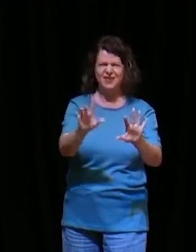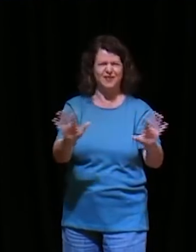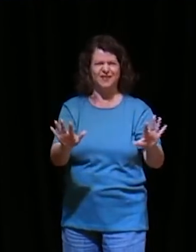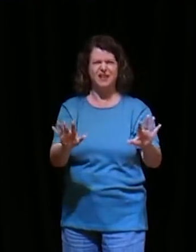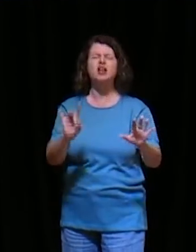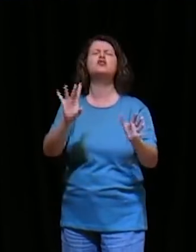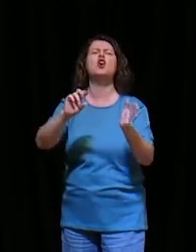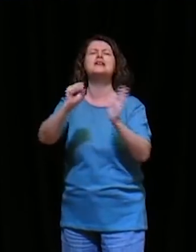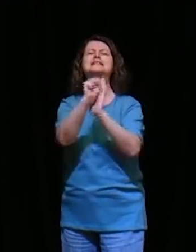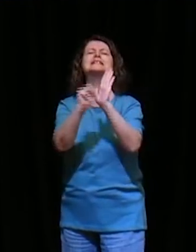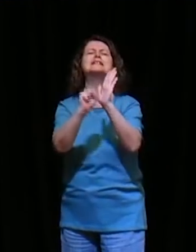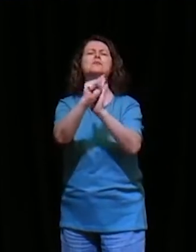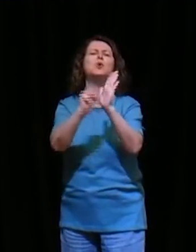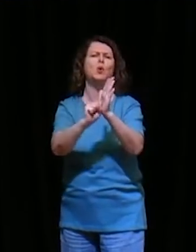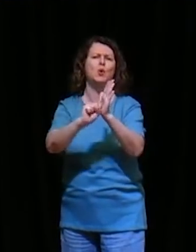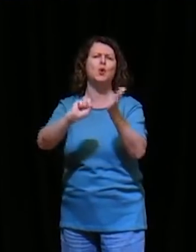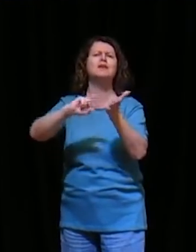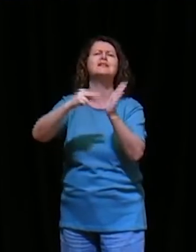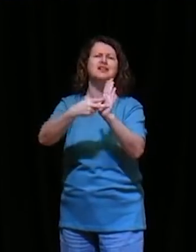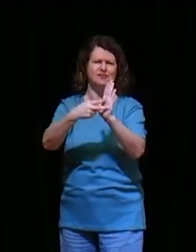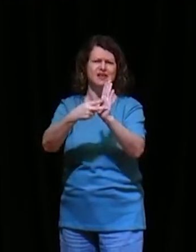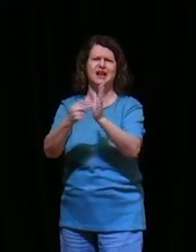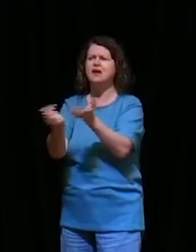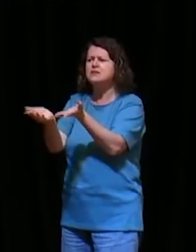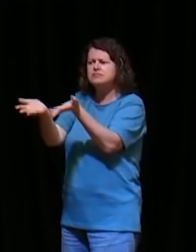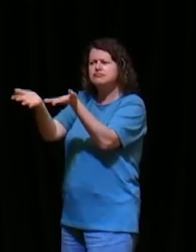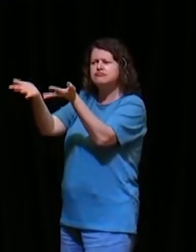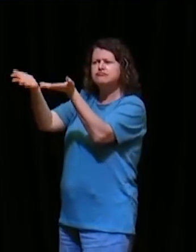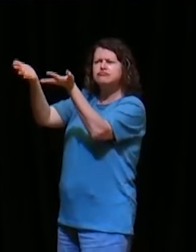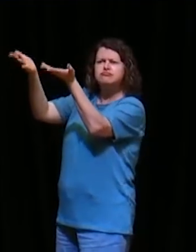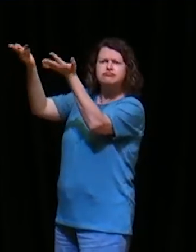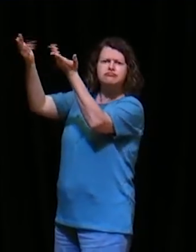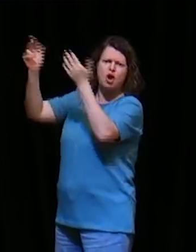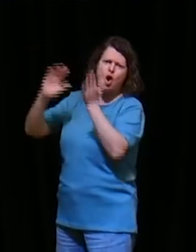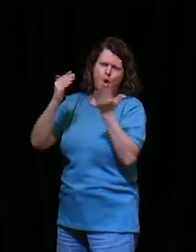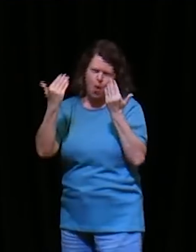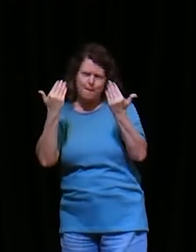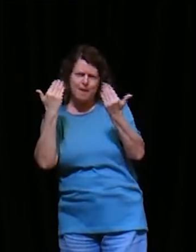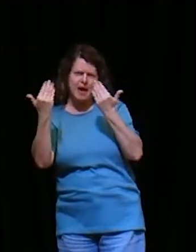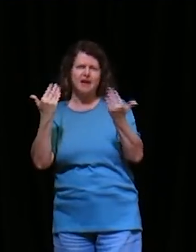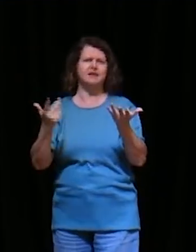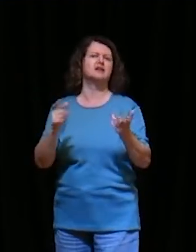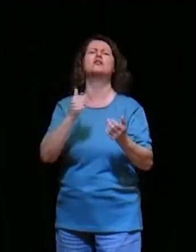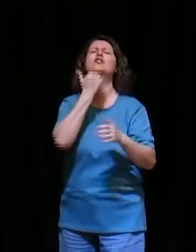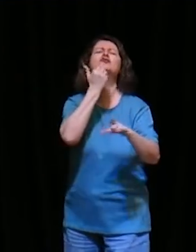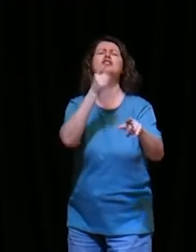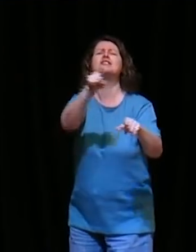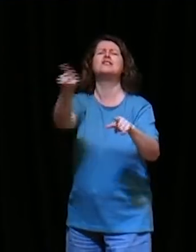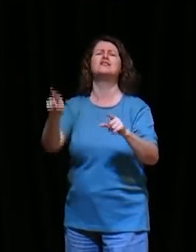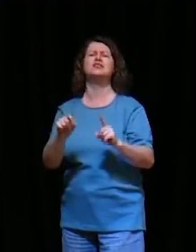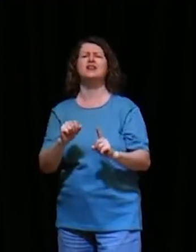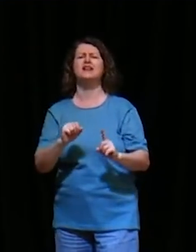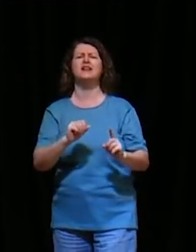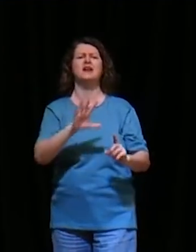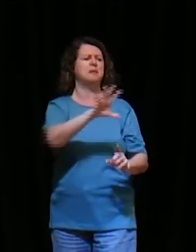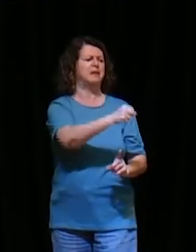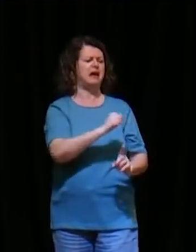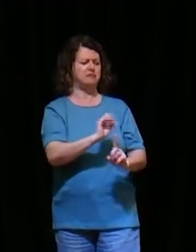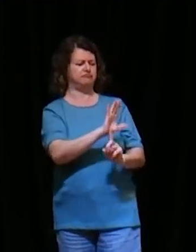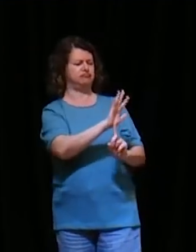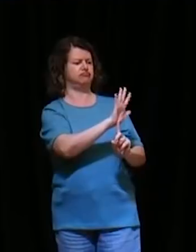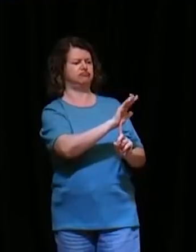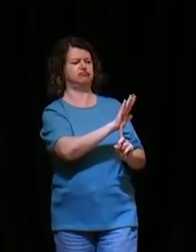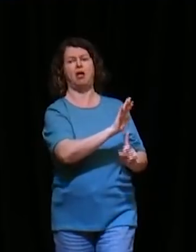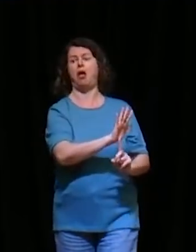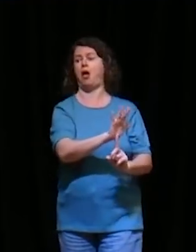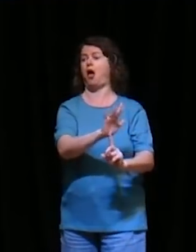símbolo, daquela fumaça, que sobe, não adianta, você pegar a tua casa, e andar com o incenso, na tua casa, você não sai para nada, agora,